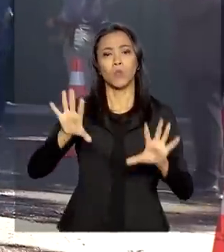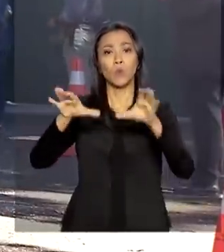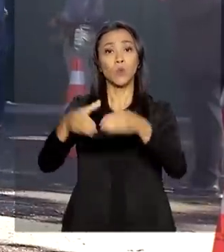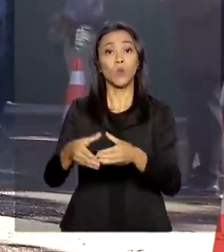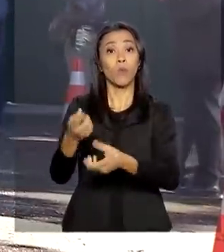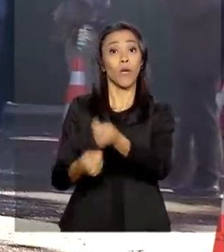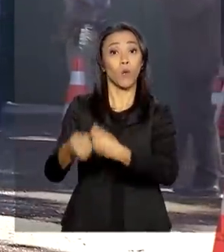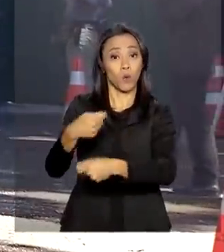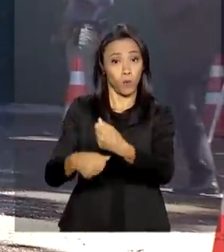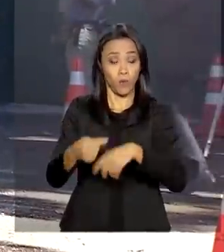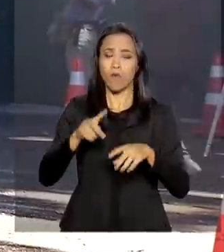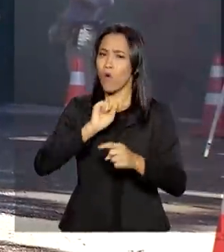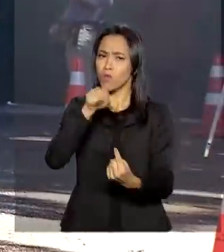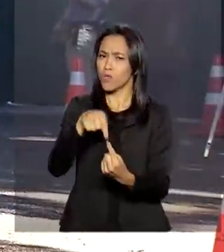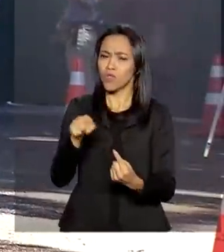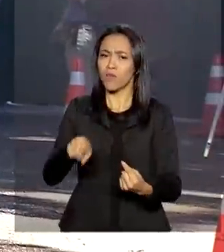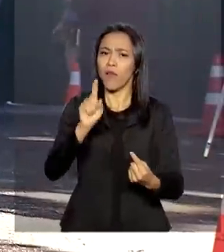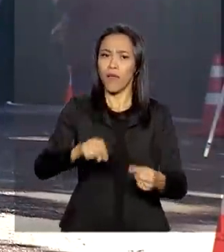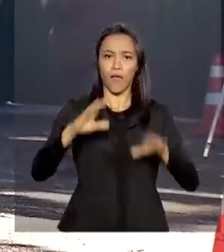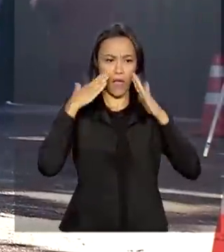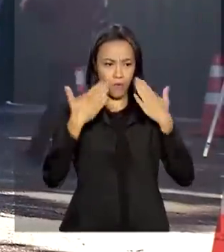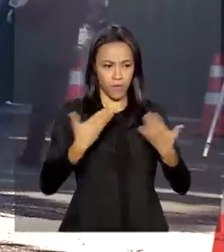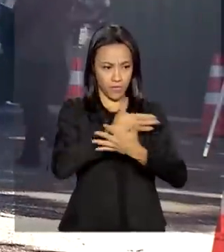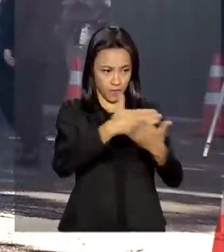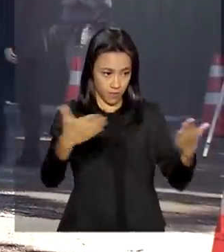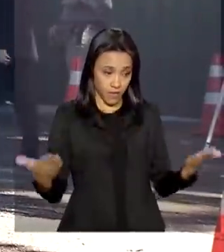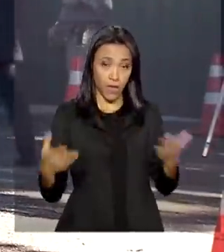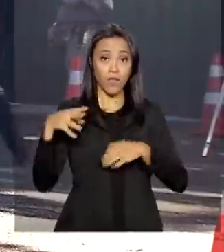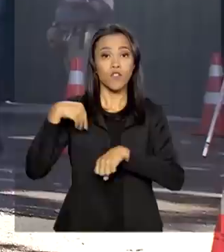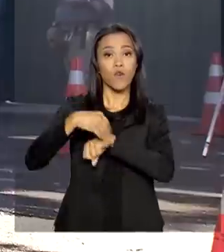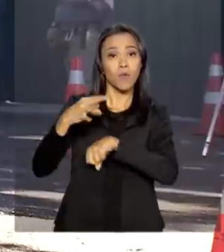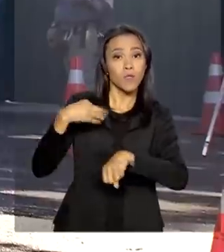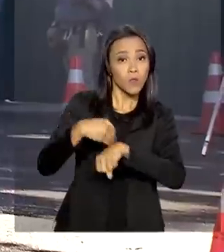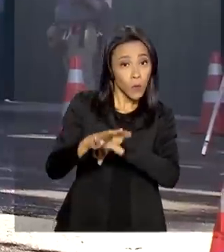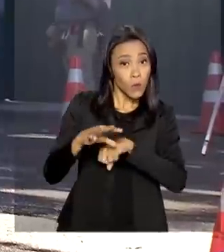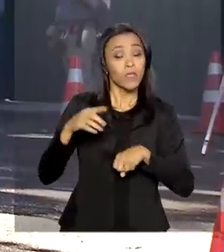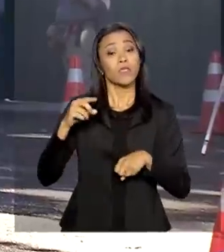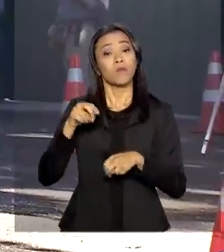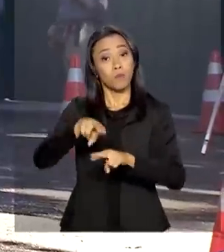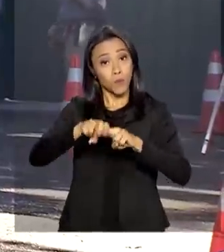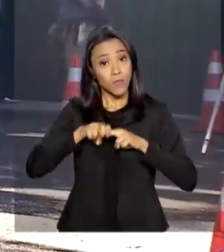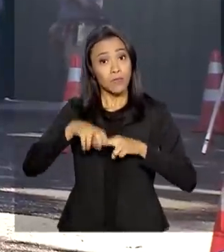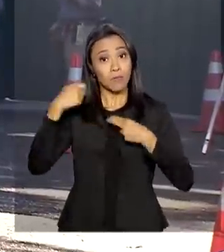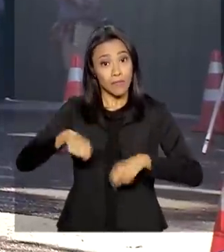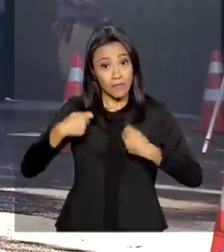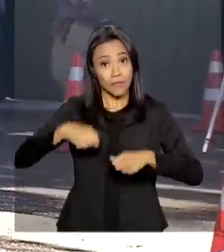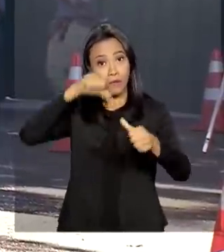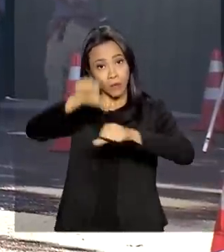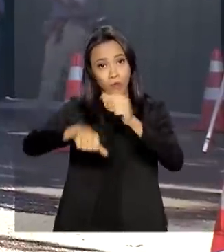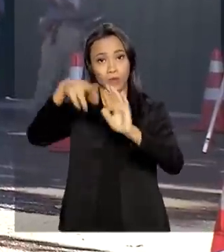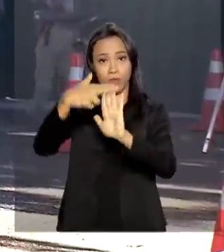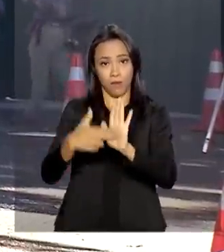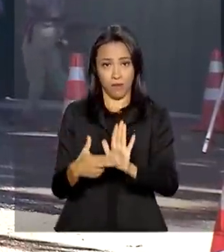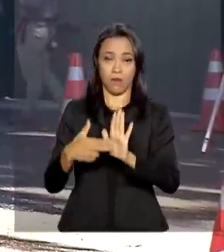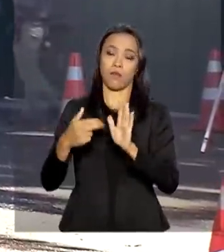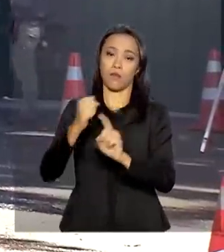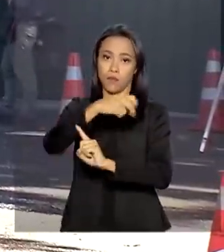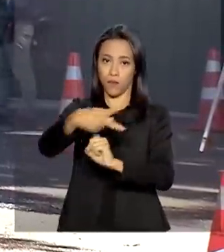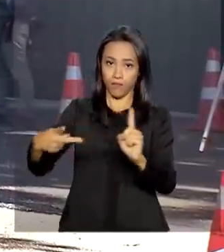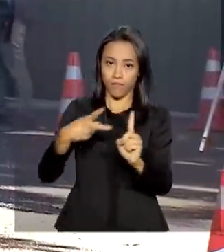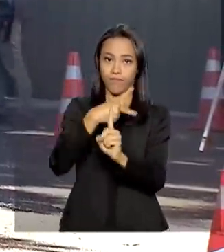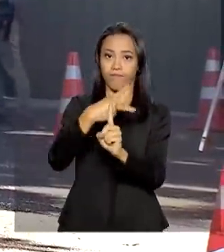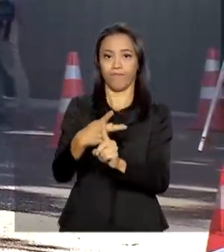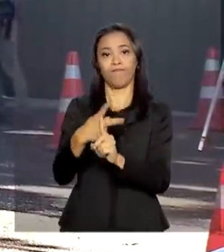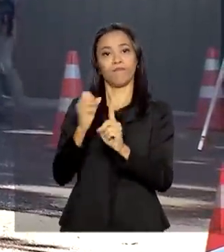que a ideia dessa reunião? Apresentar aos parlamentares aí os dados que justificam a necessidade dessa reforma. Essa foi uma promessa dos